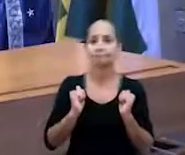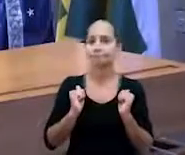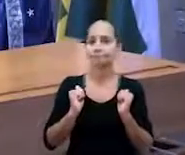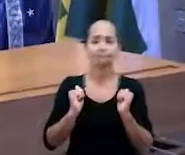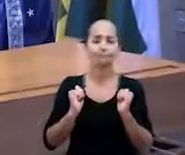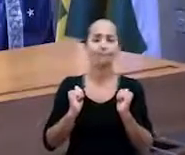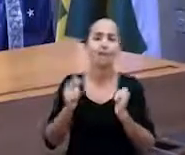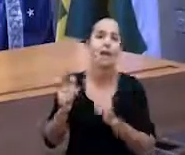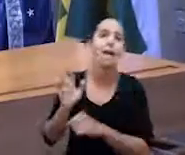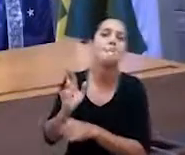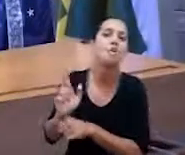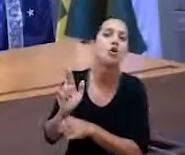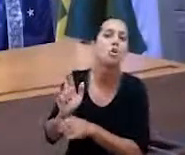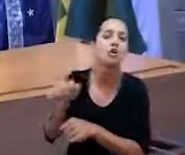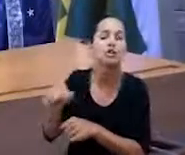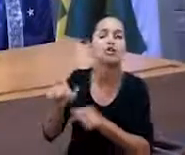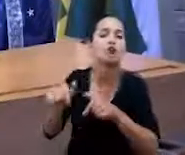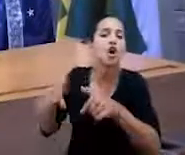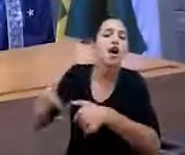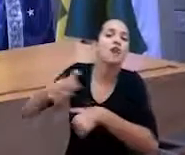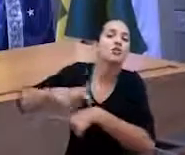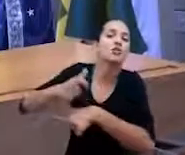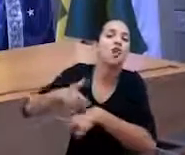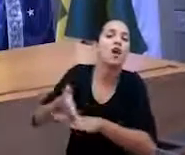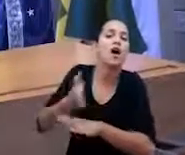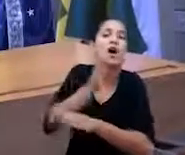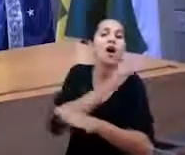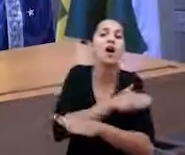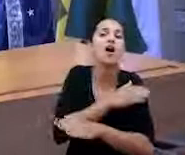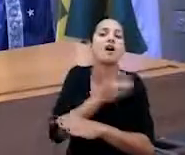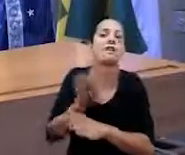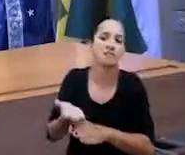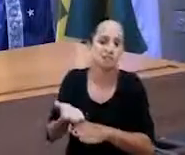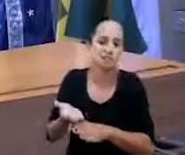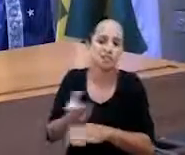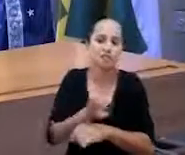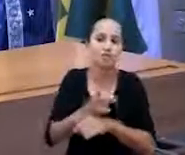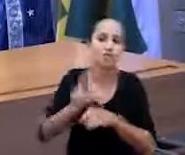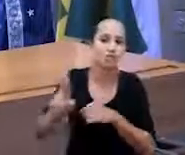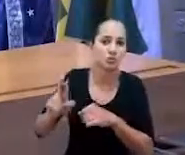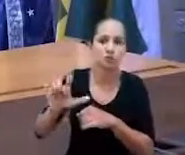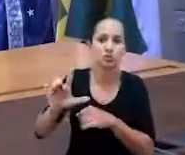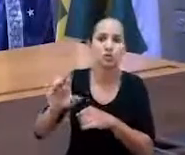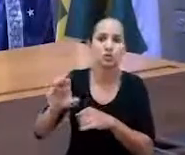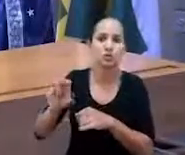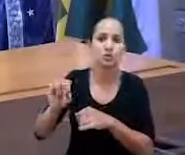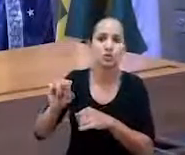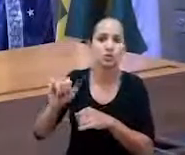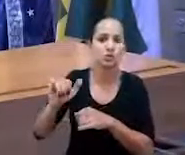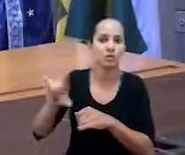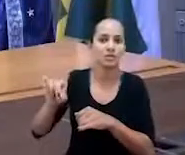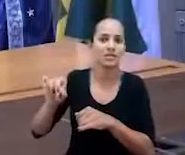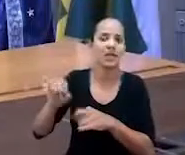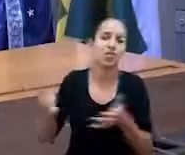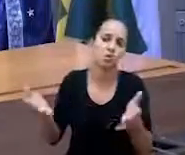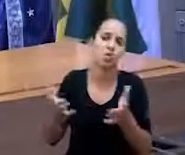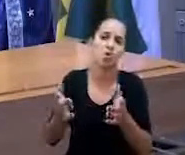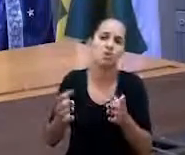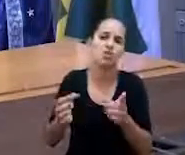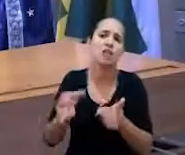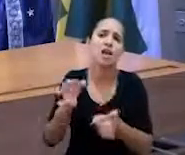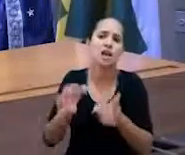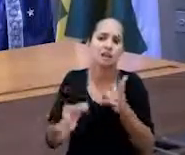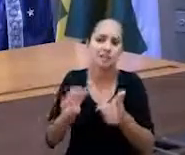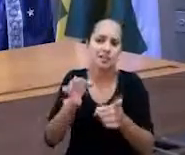do consumidor só agiu no tempo que era promotor o doutor Leonardo Bessa, que hoje é desembargador de justiça. Esse sim